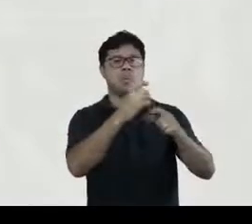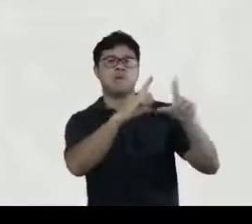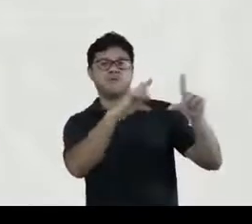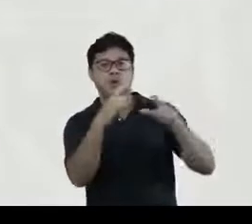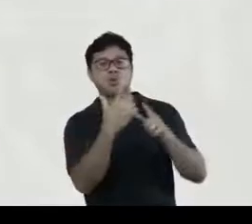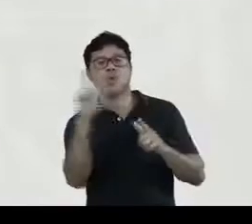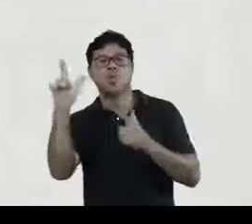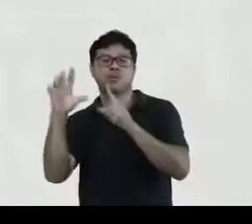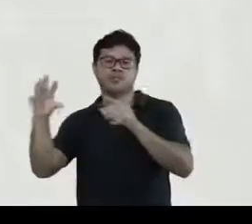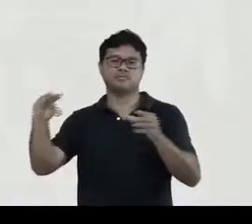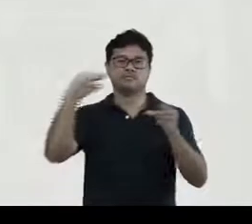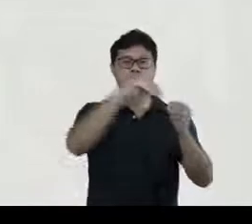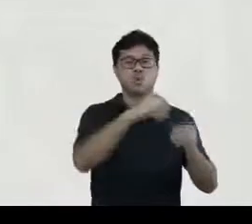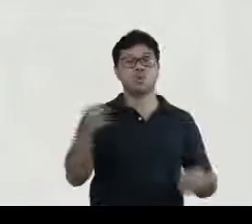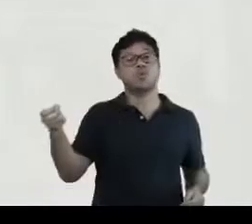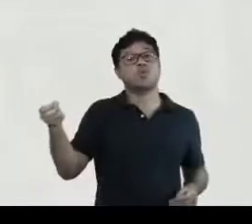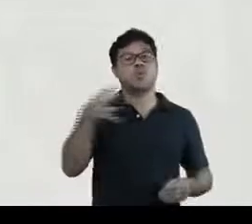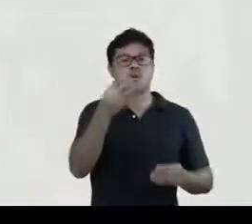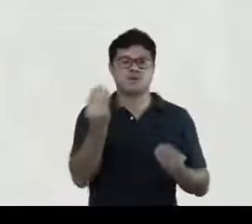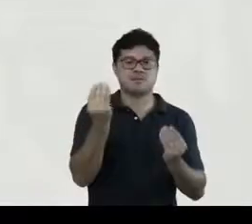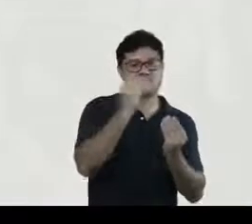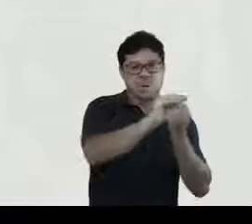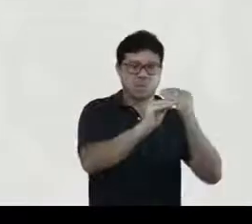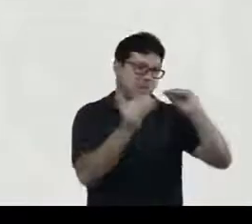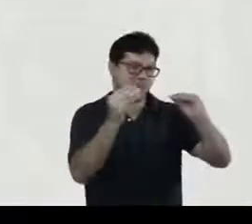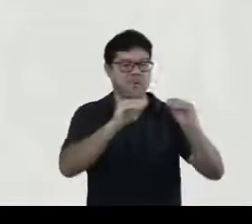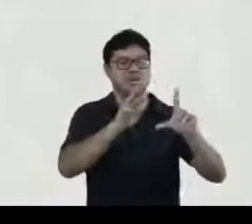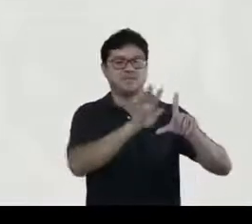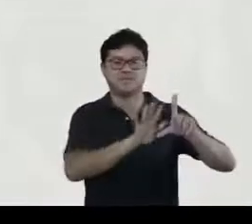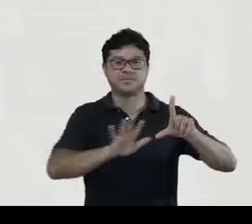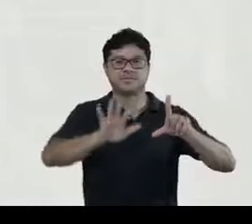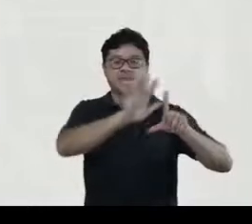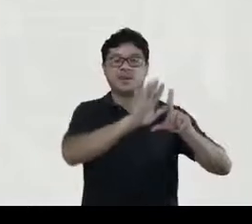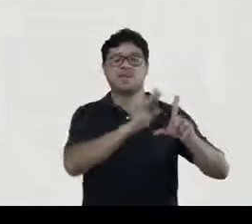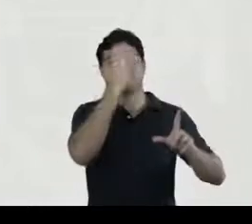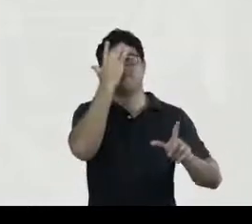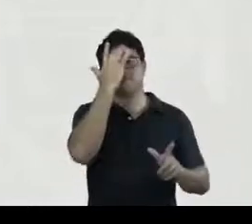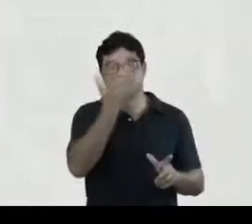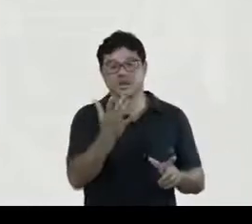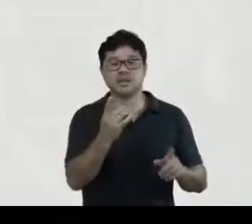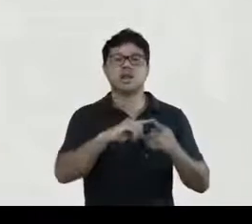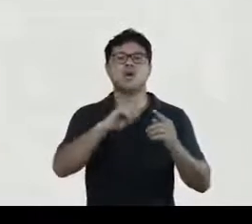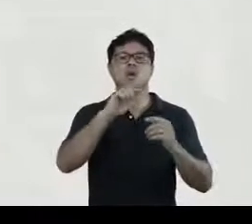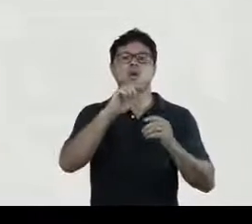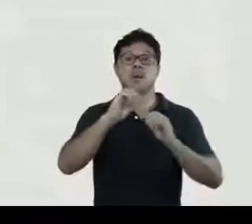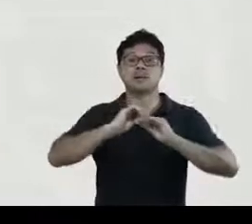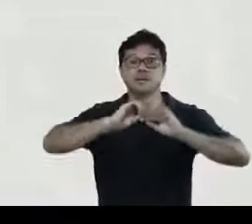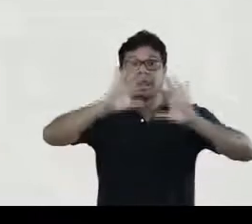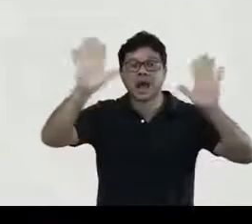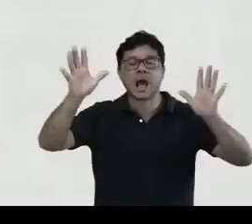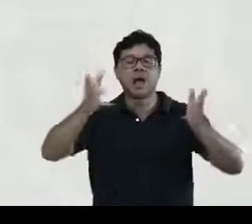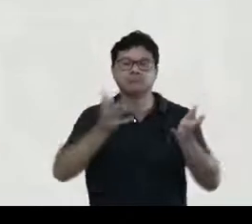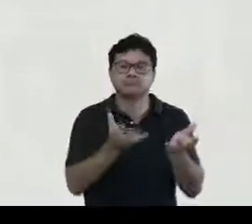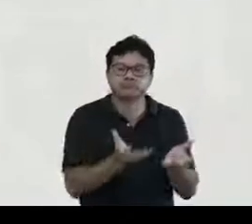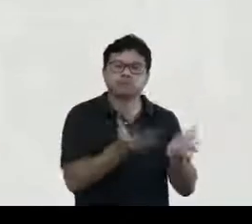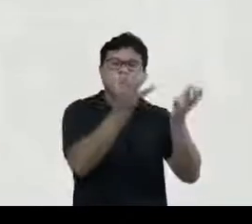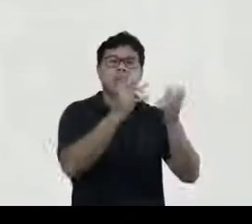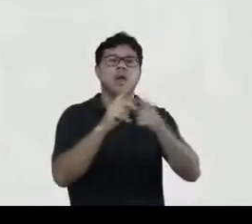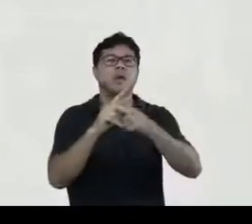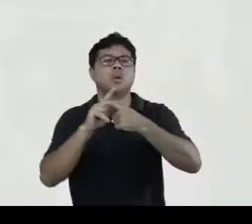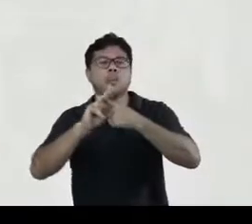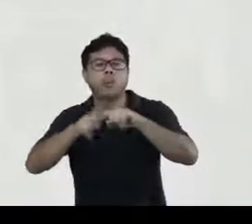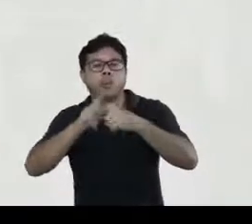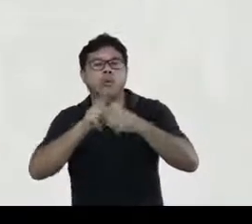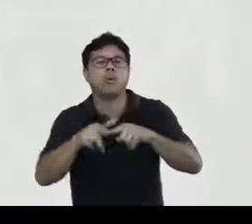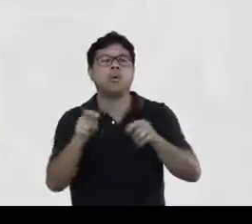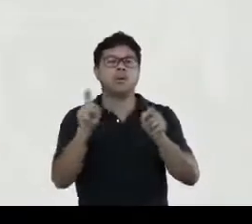jour ou mais mais mais mais de corrigir e de fazer des liens vers d'autres